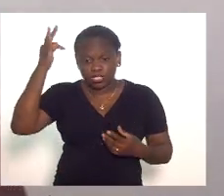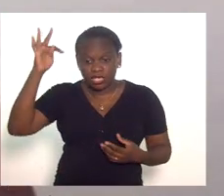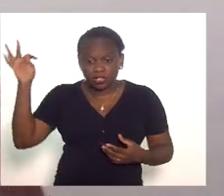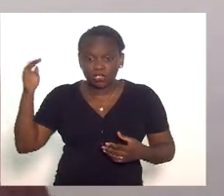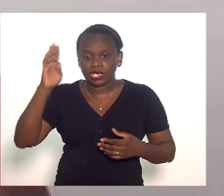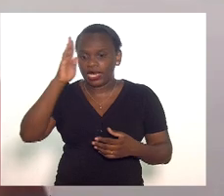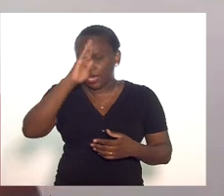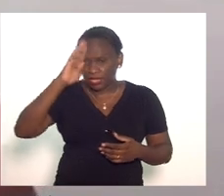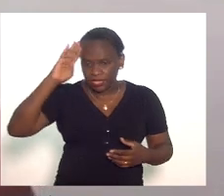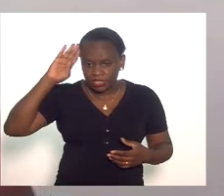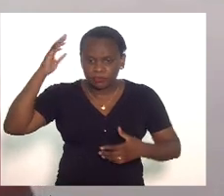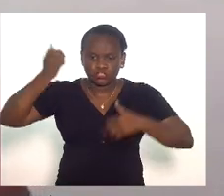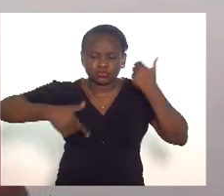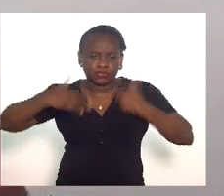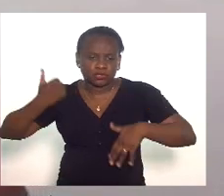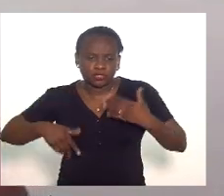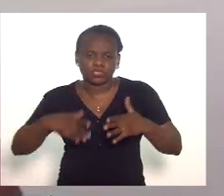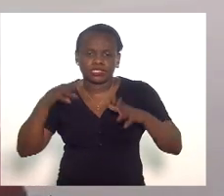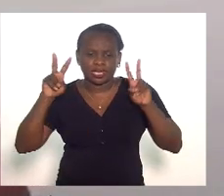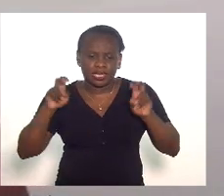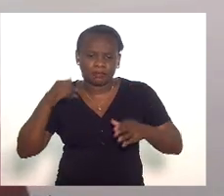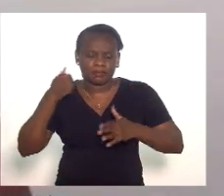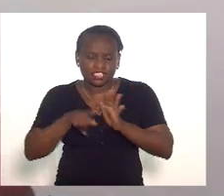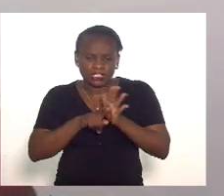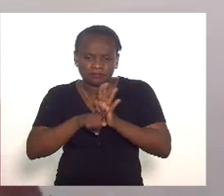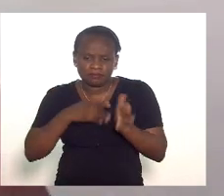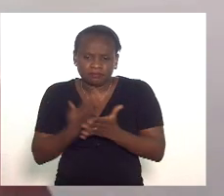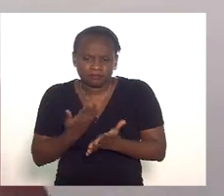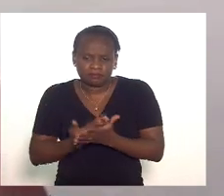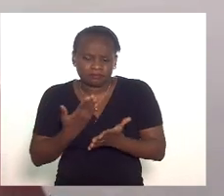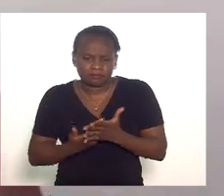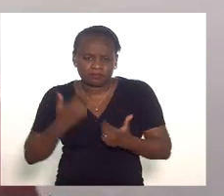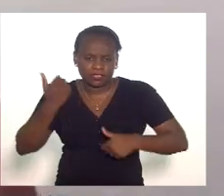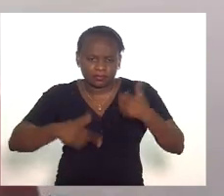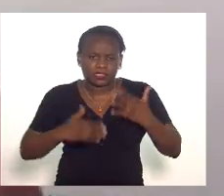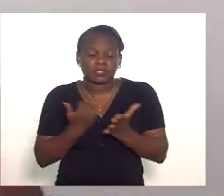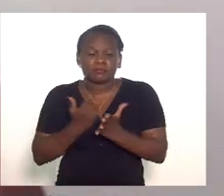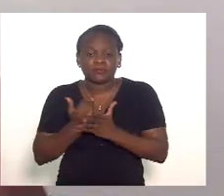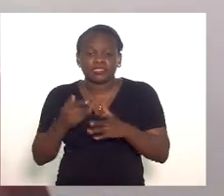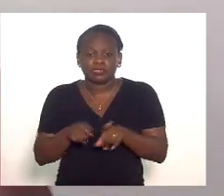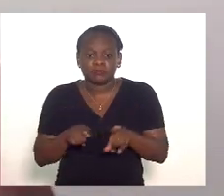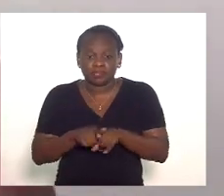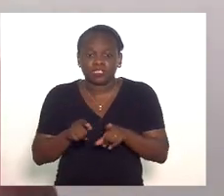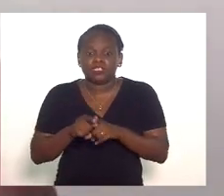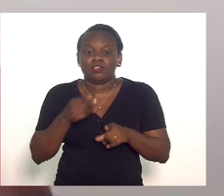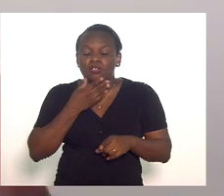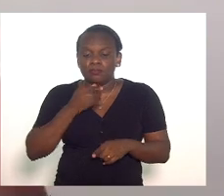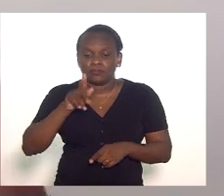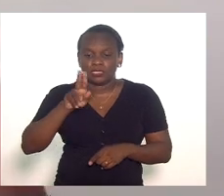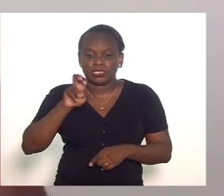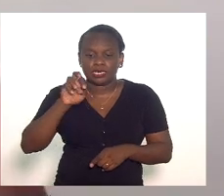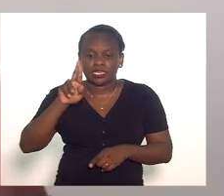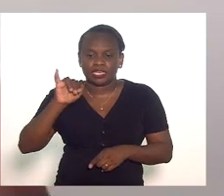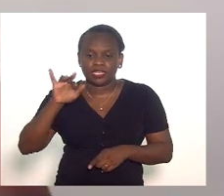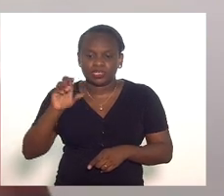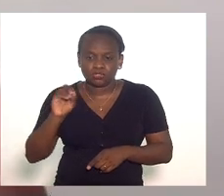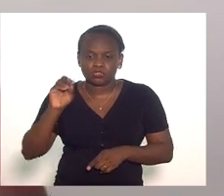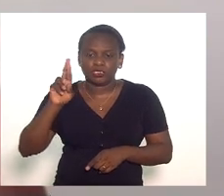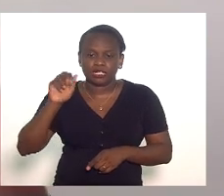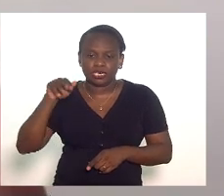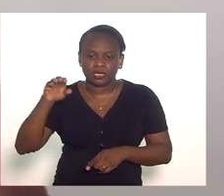acadêmicos discorreram sobre o tema acrescento aqui também Guerreiro Ramos acrescento